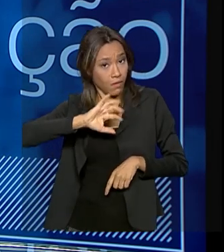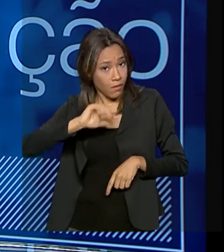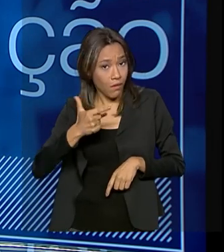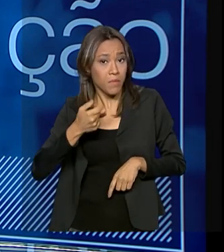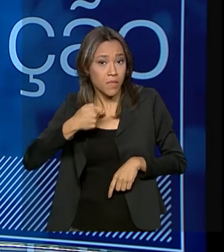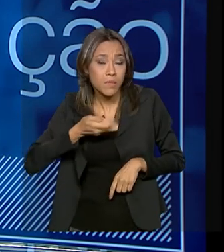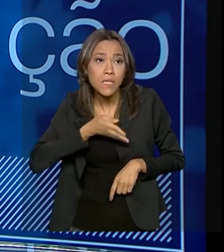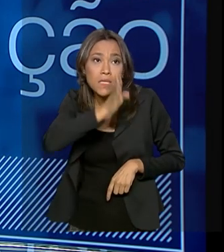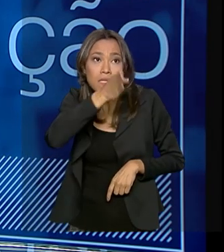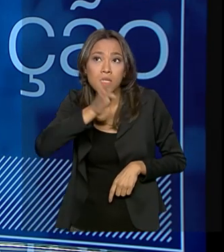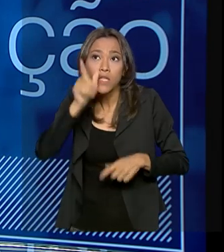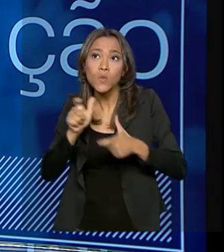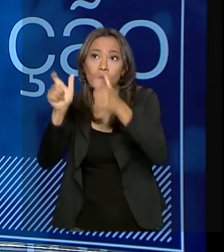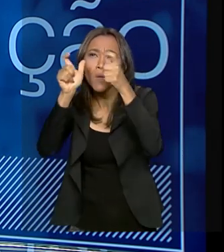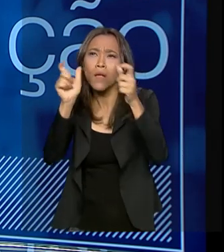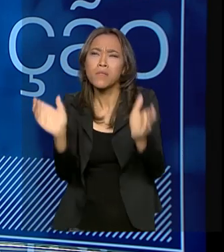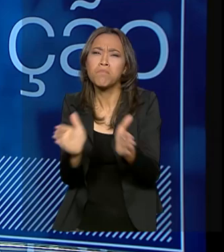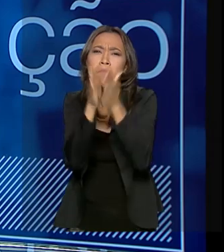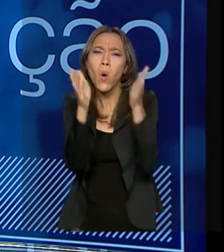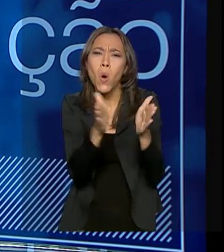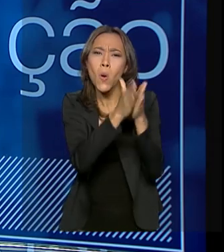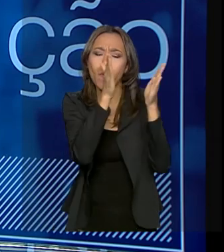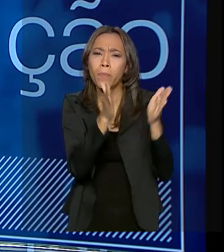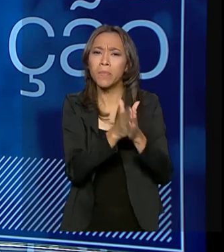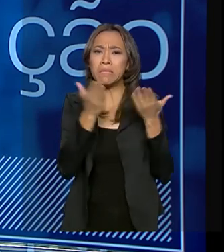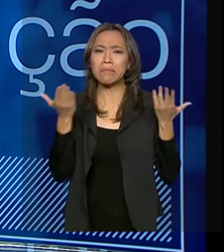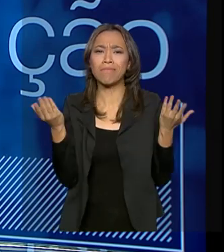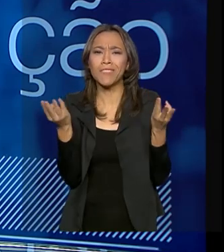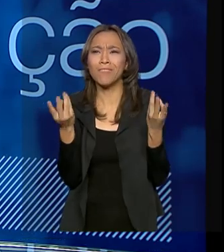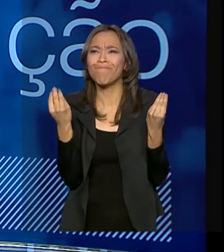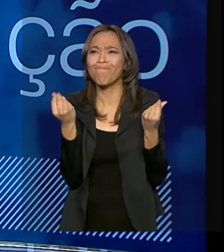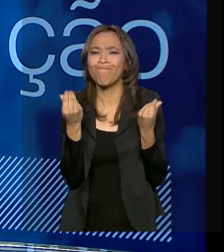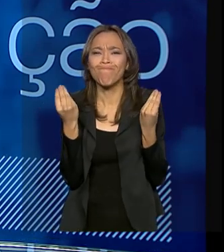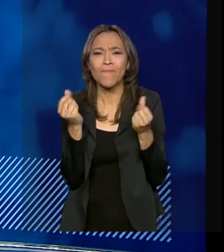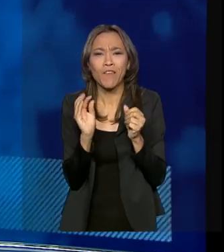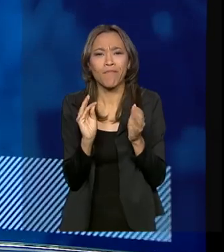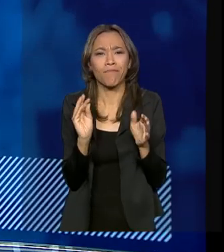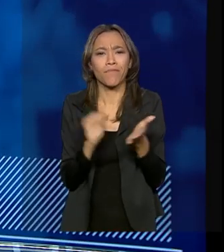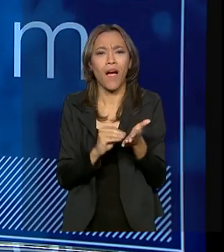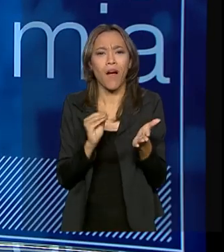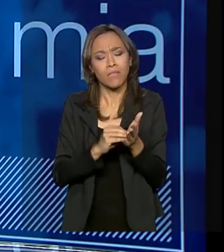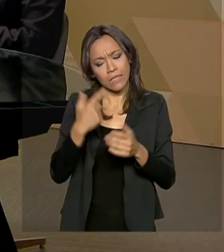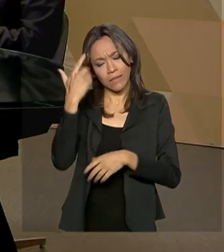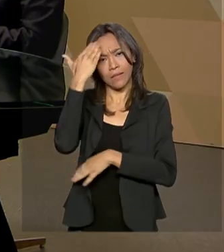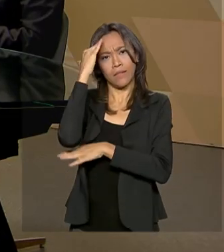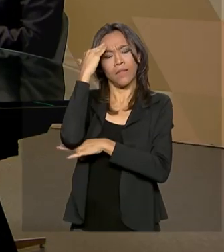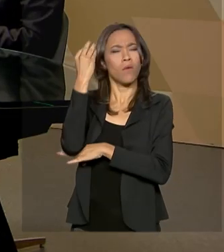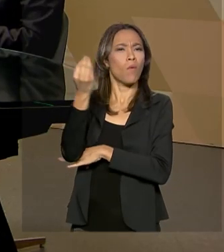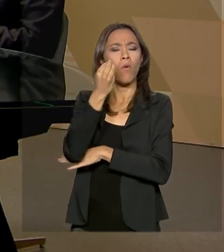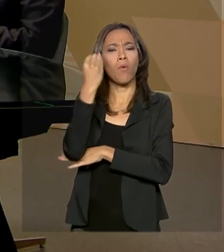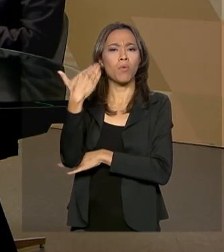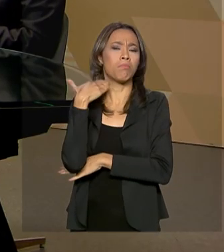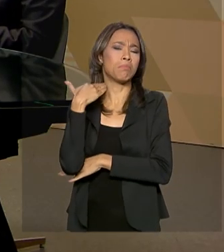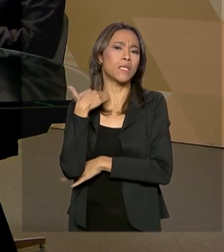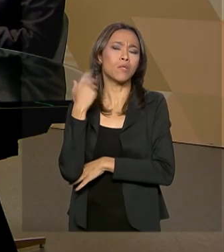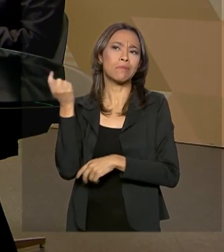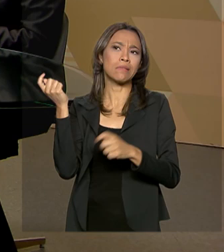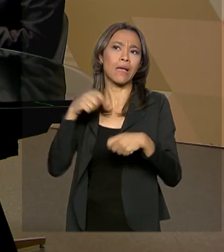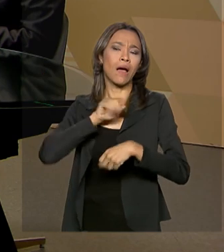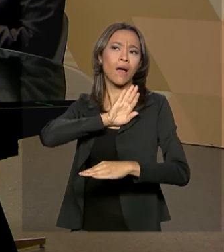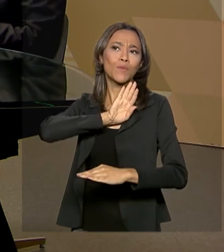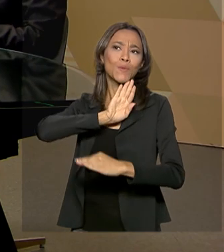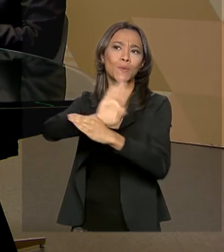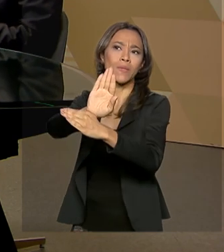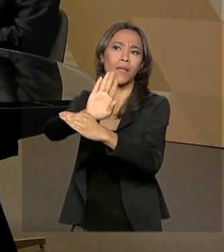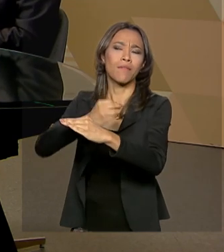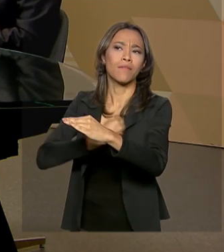locais que são muito pobres, muito carentes e entender como que a Caixa pode melhorar a vida das pessoas. Então, fomos em